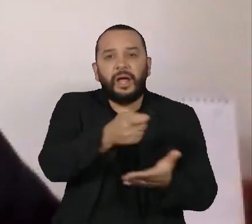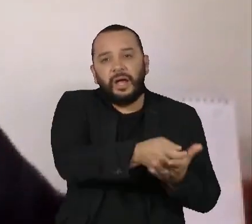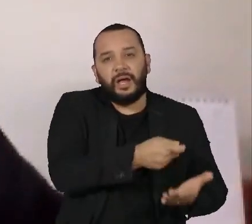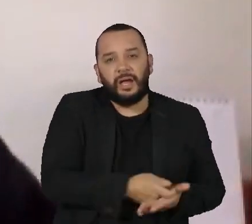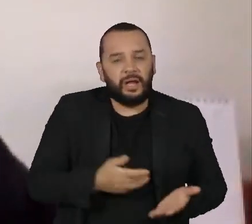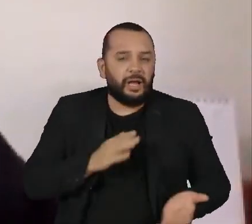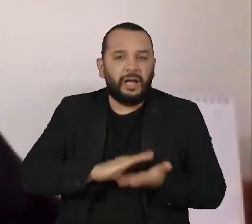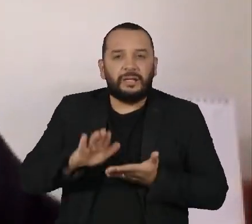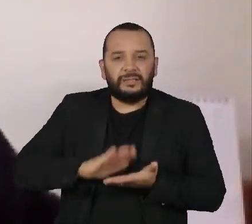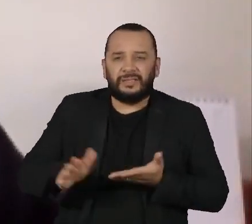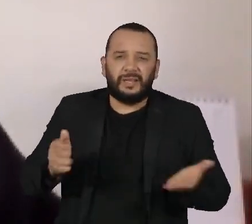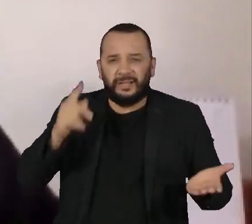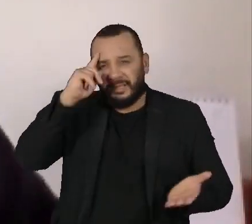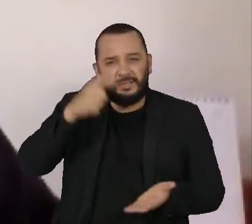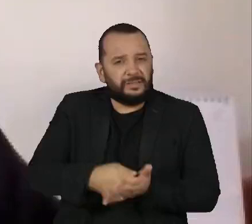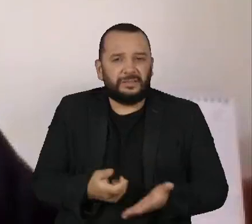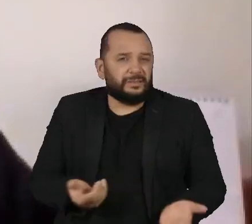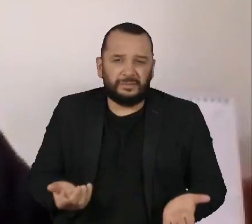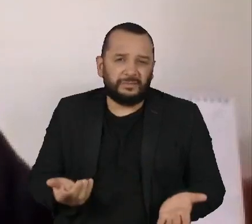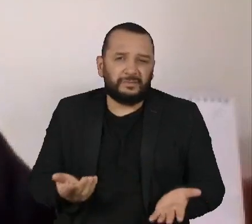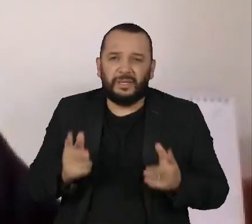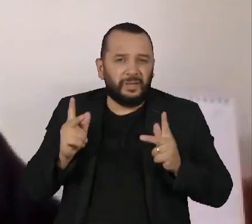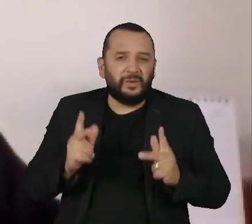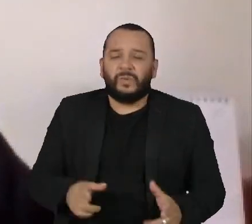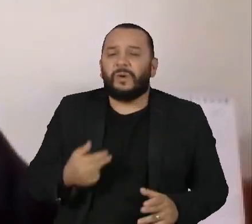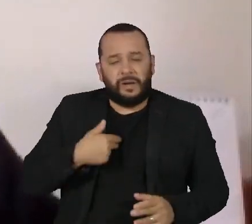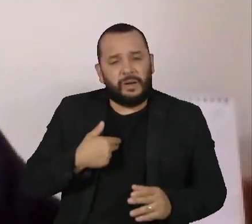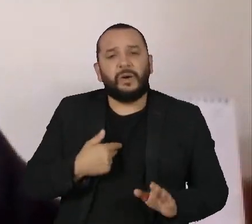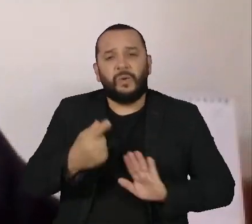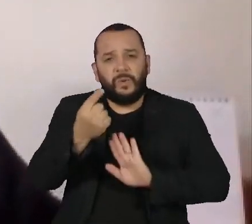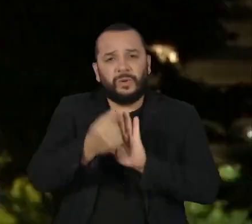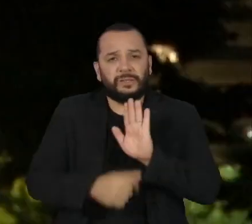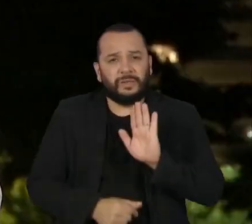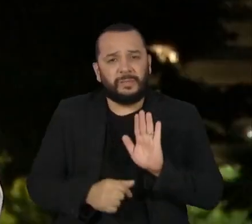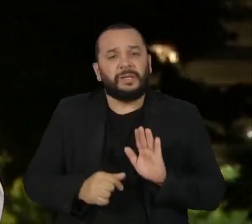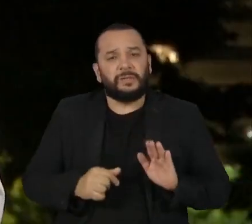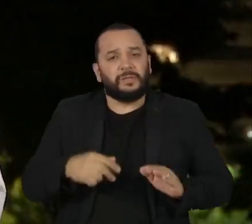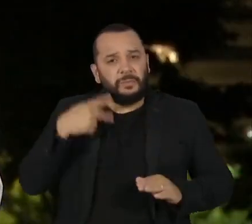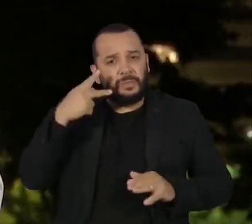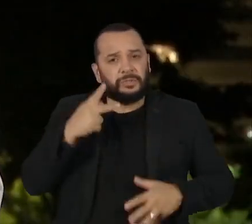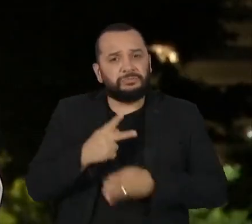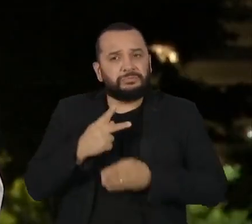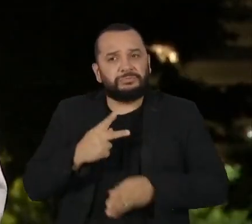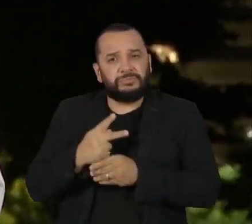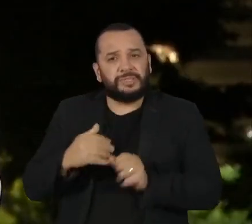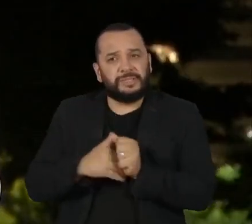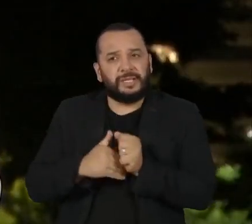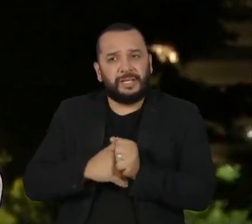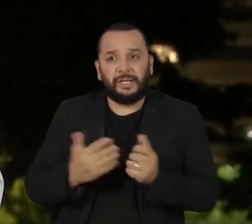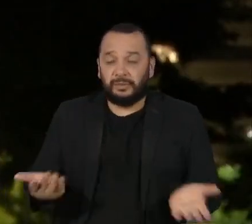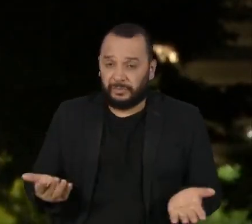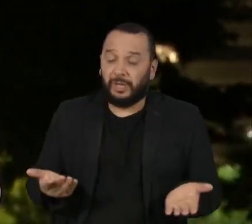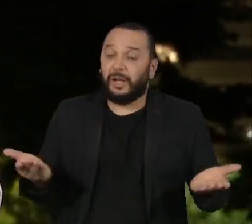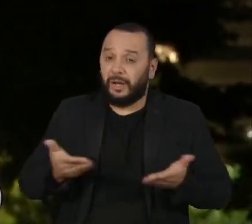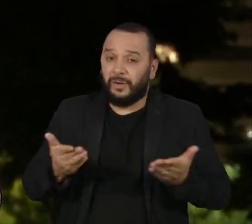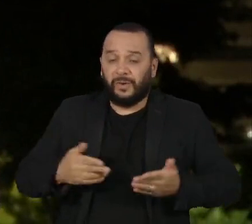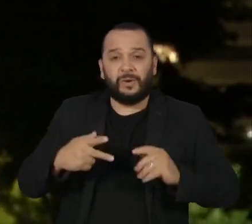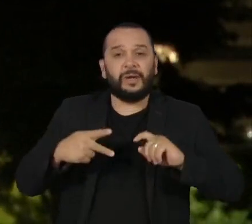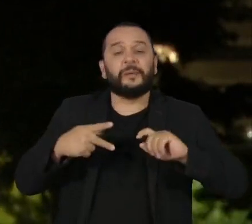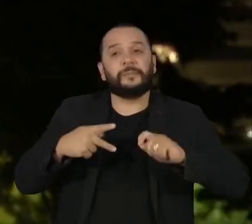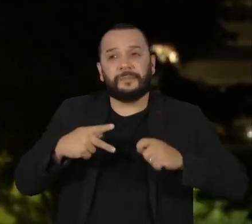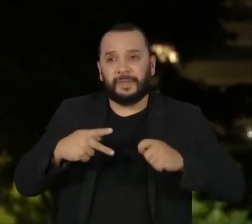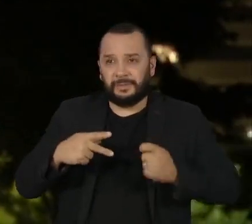dinheiro. É muito parecido com o que acontecia com o orçamento secreto nesse sentido. A liberação de recursos pela emenda PIX ocorre